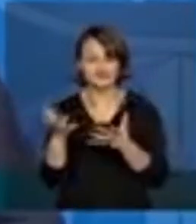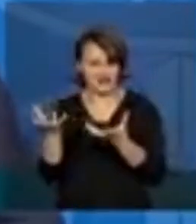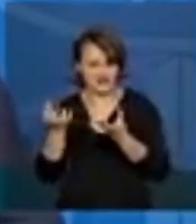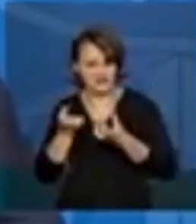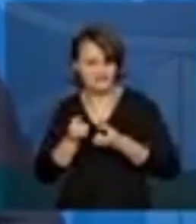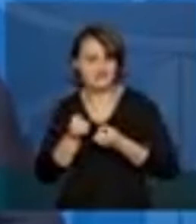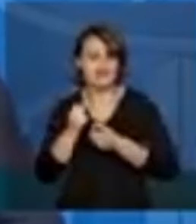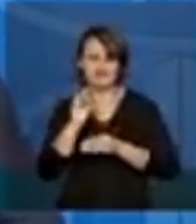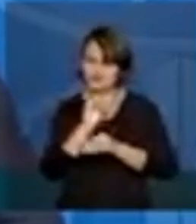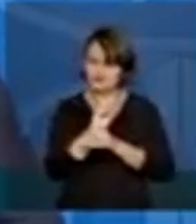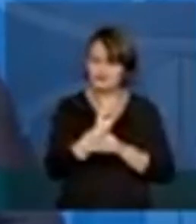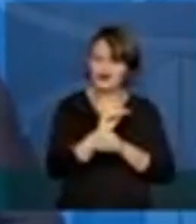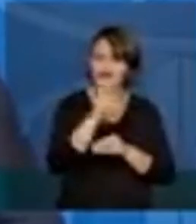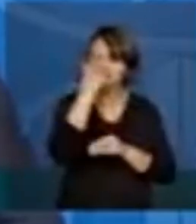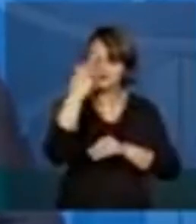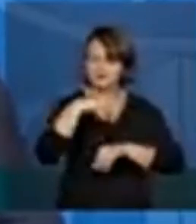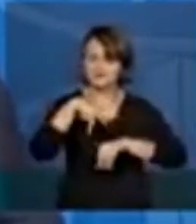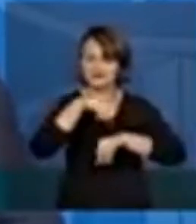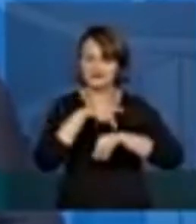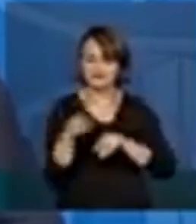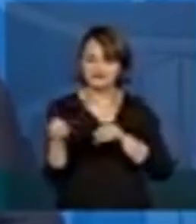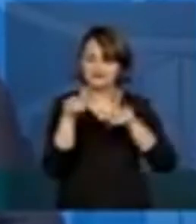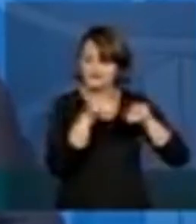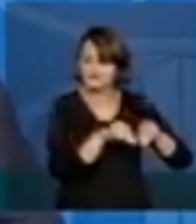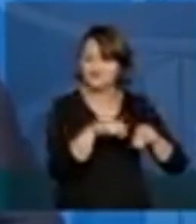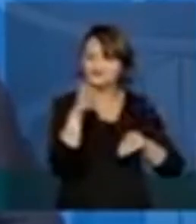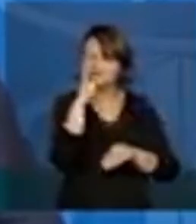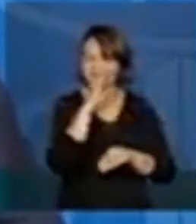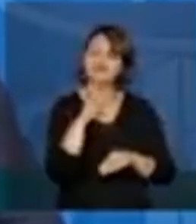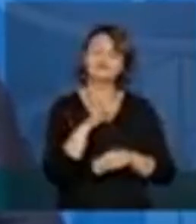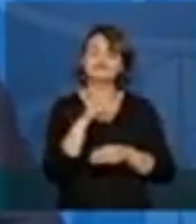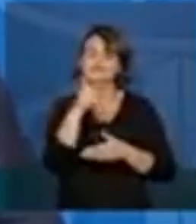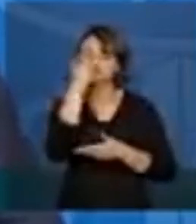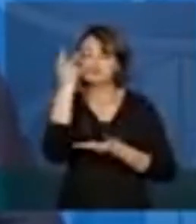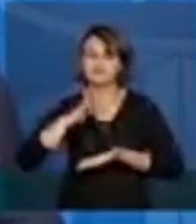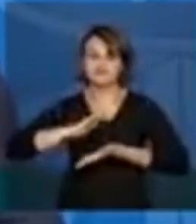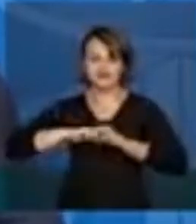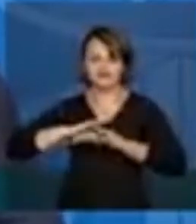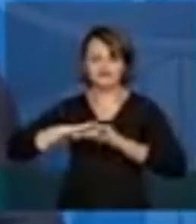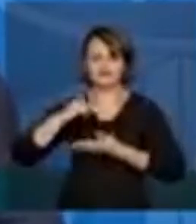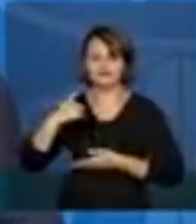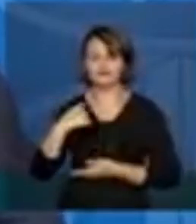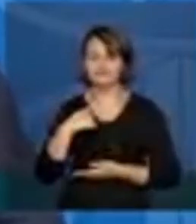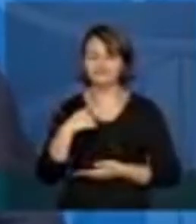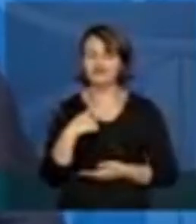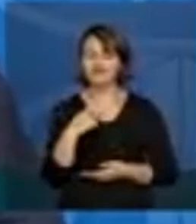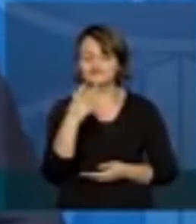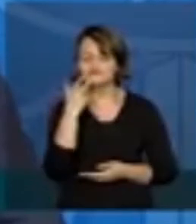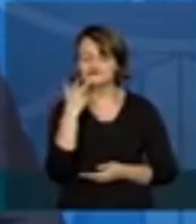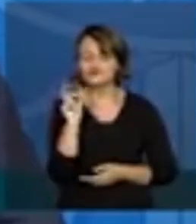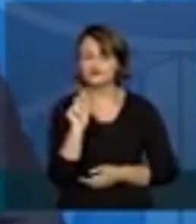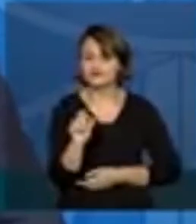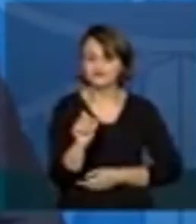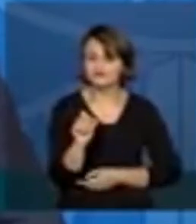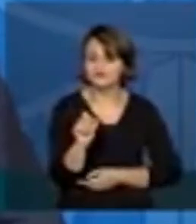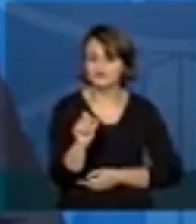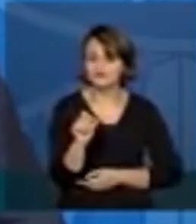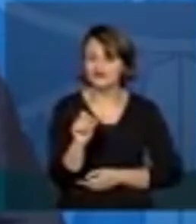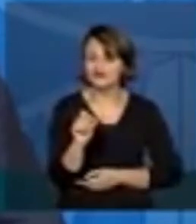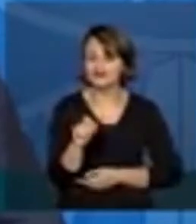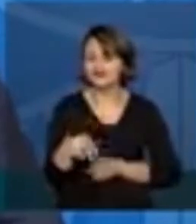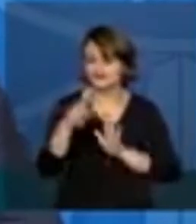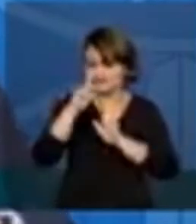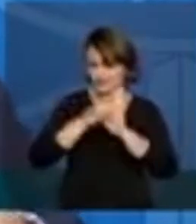pessoas de organismos internacionais, que participaram de outros países, e disseram que a Operação